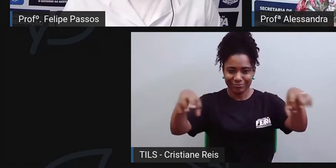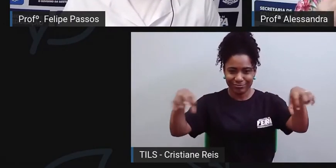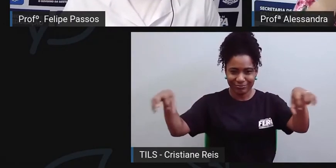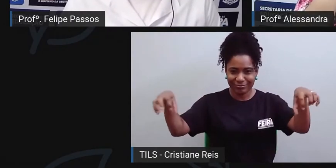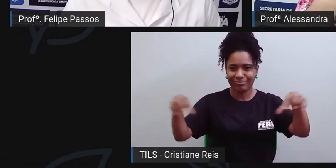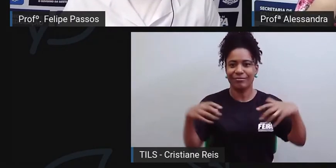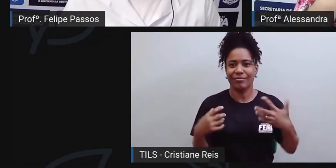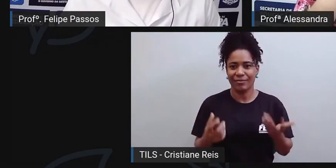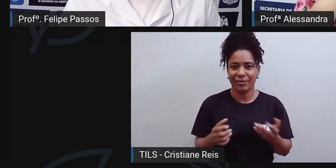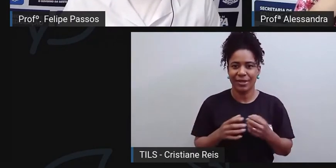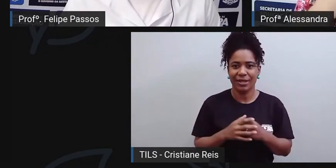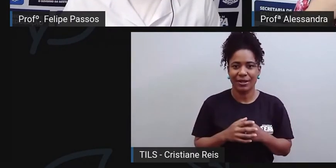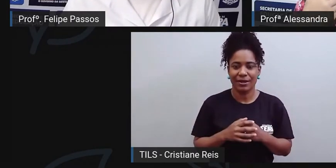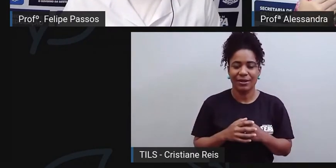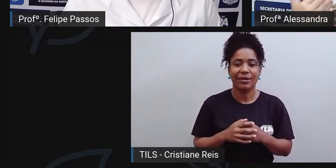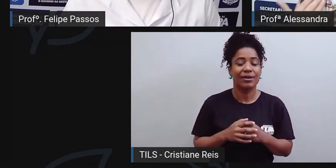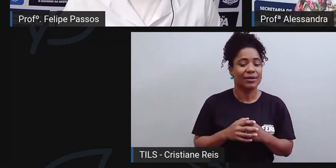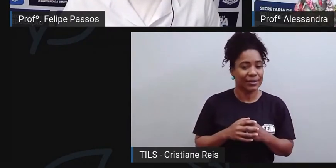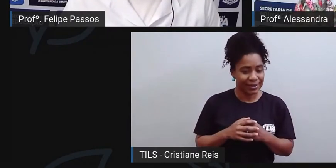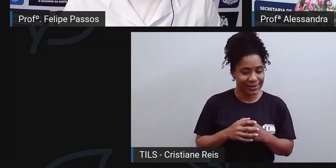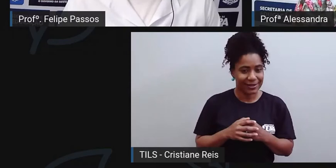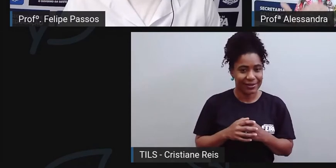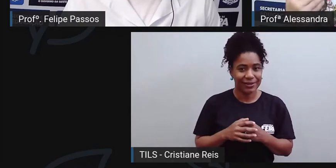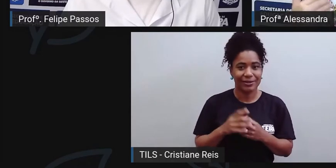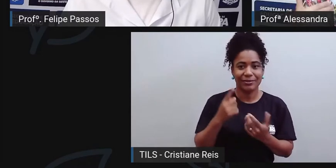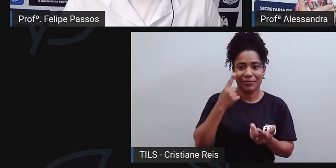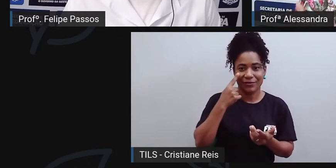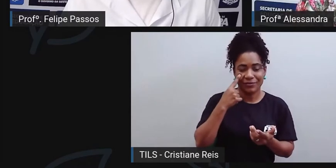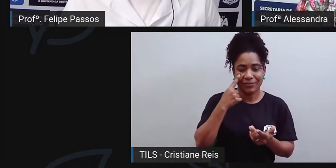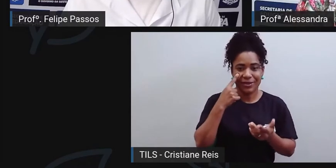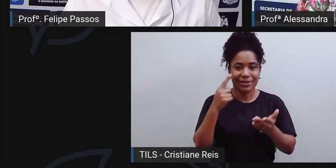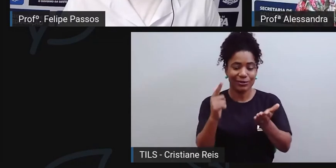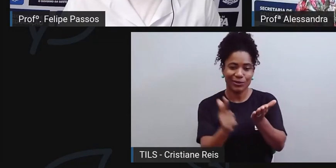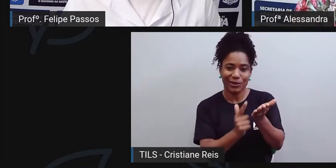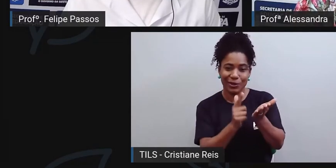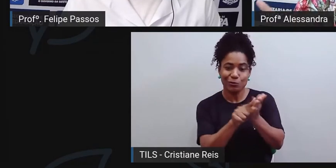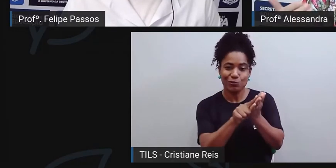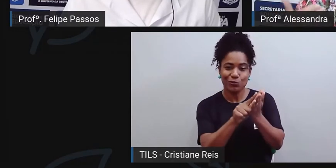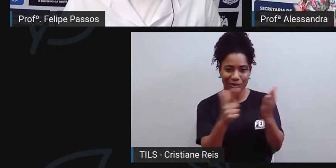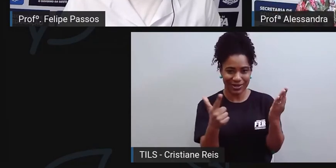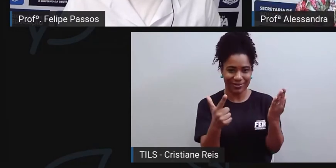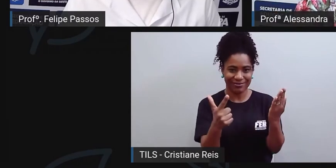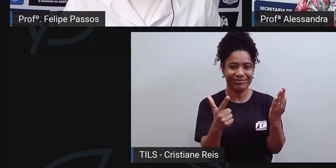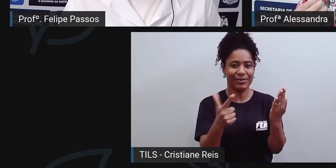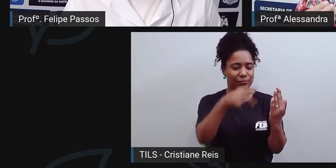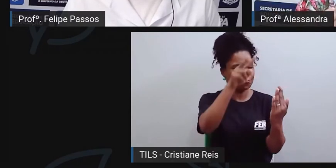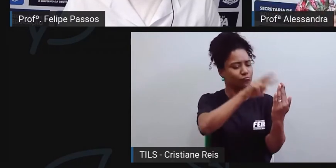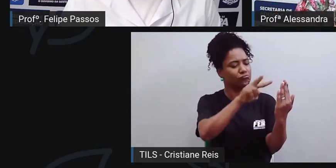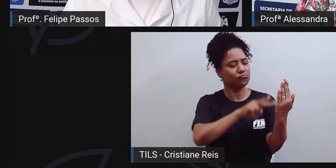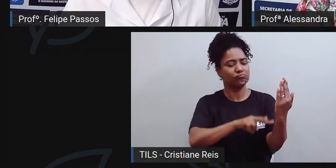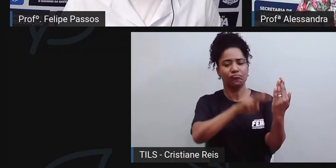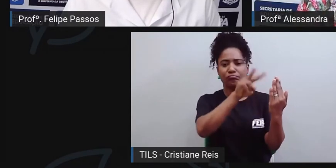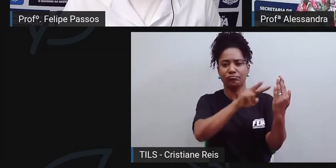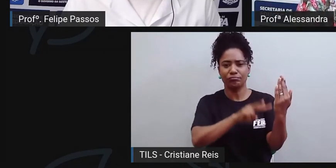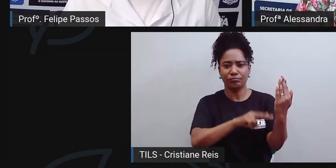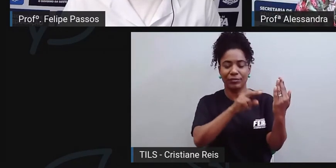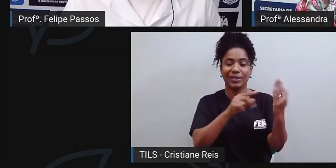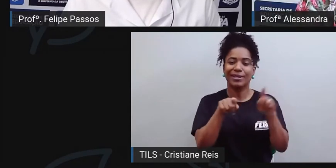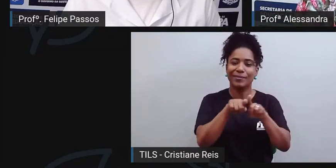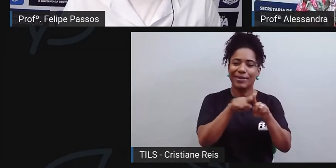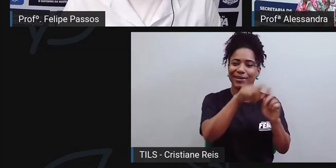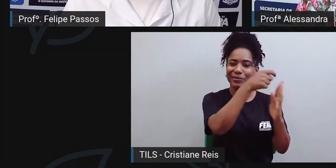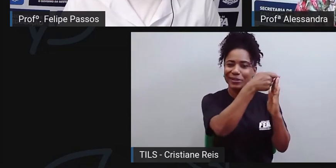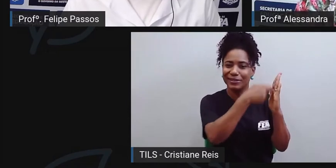frente à prefeitura, quando a gente faz as leituras dos jornais da época, das informações, das pessoas que fizeram registros